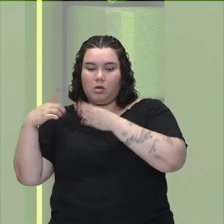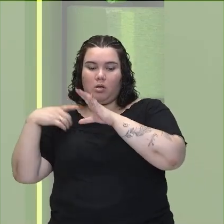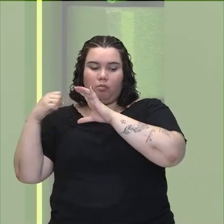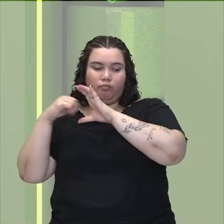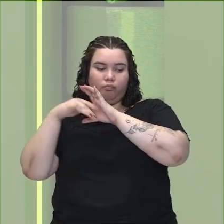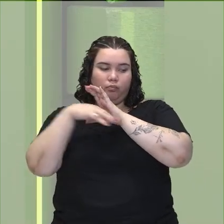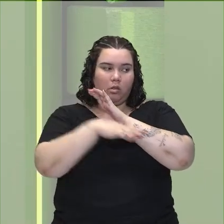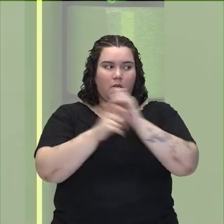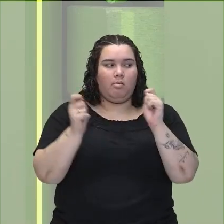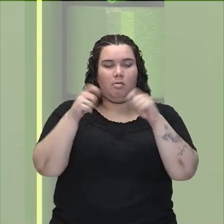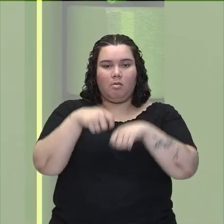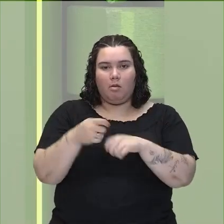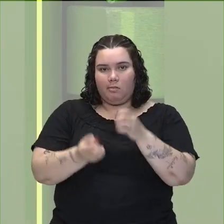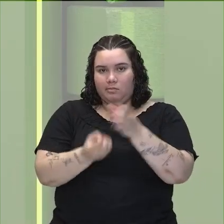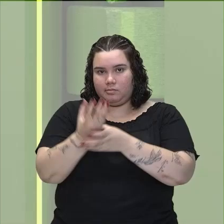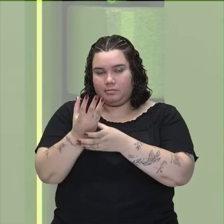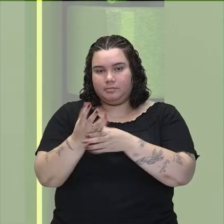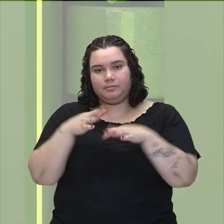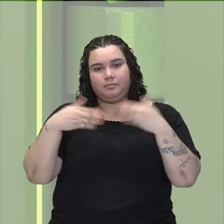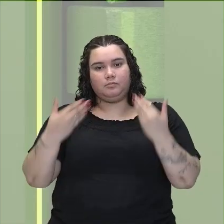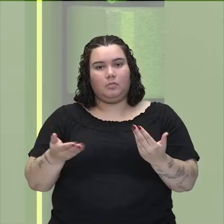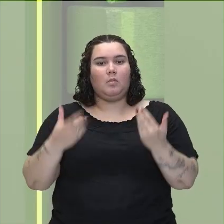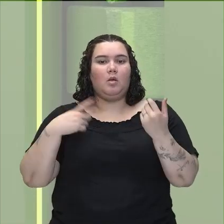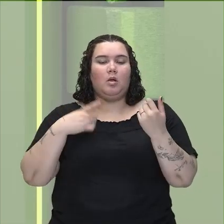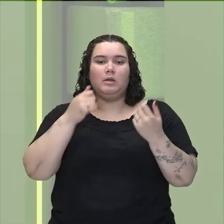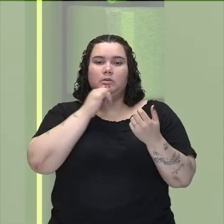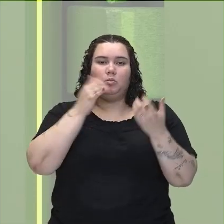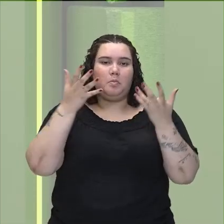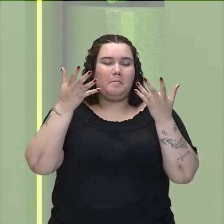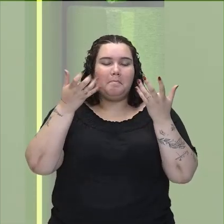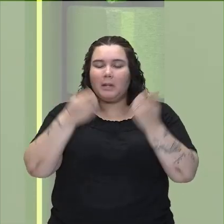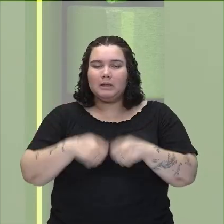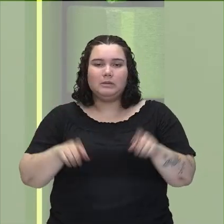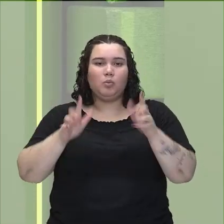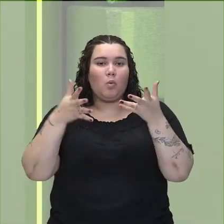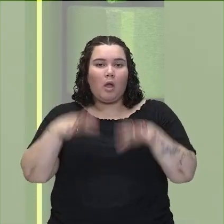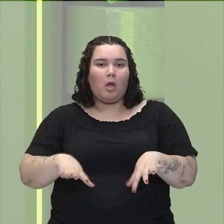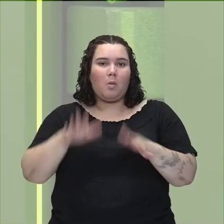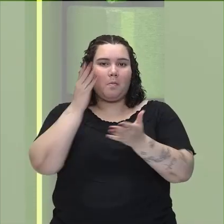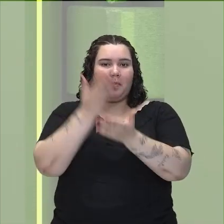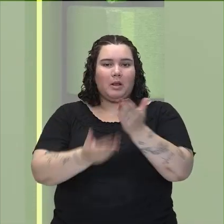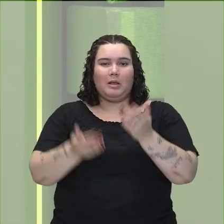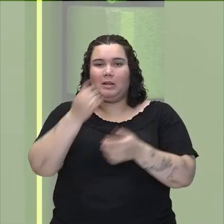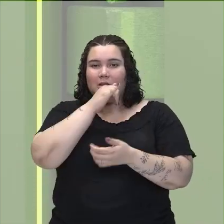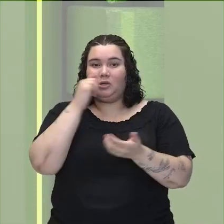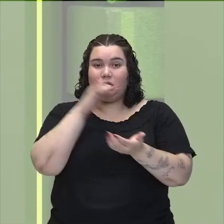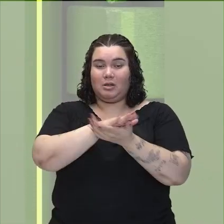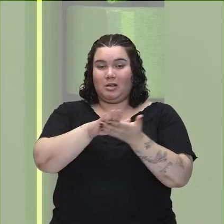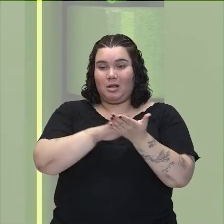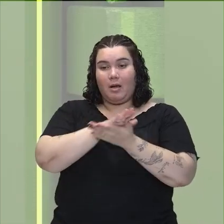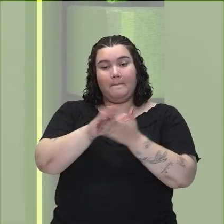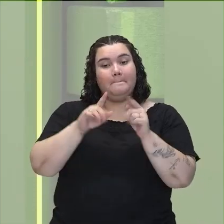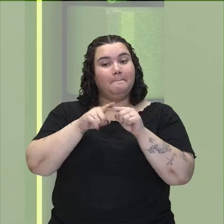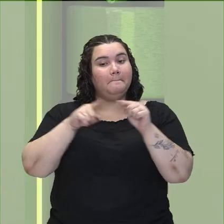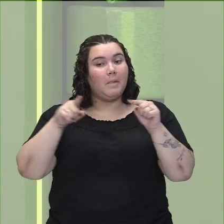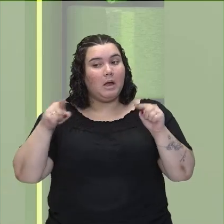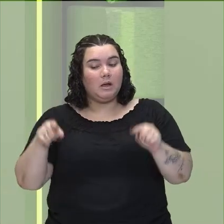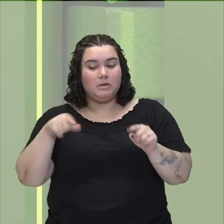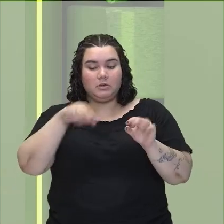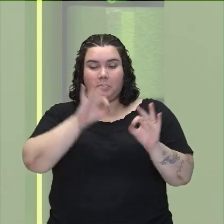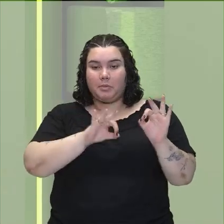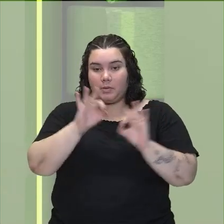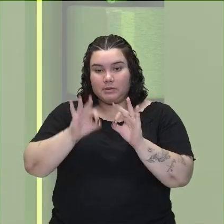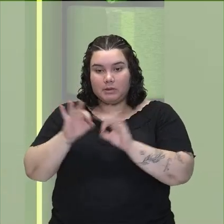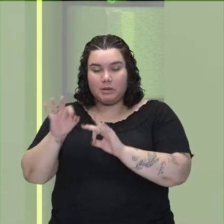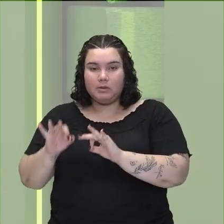fornecer. Então, o ideal é que eu não tivesse perda de energia por nenhum caminho, mas ao longo do processo